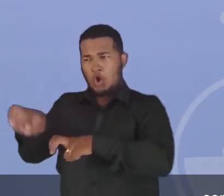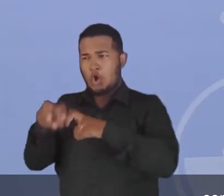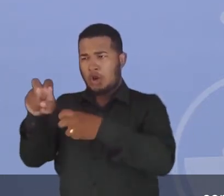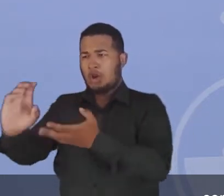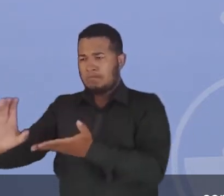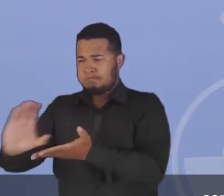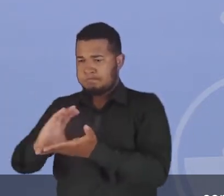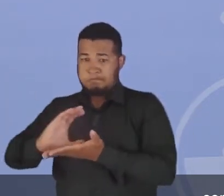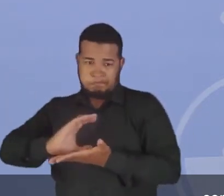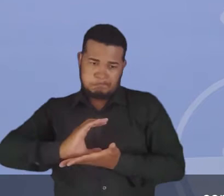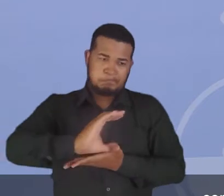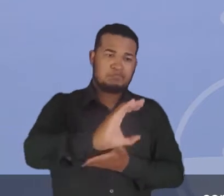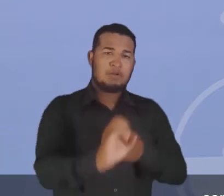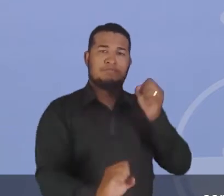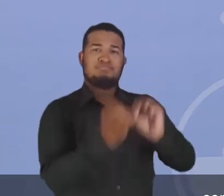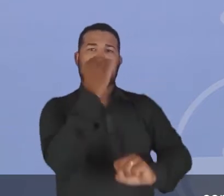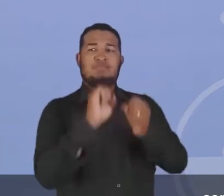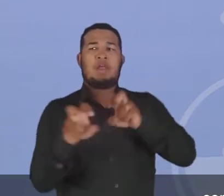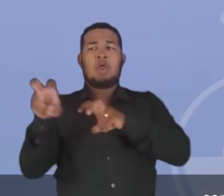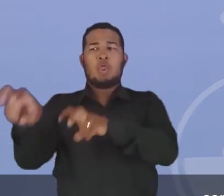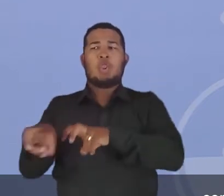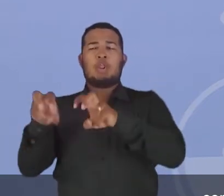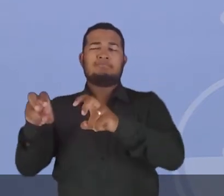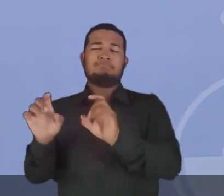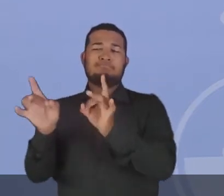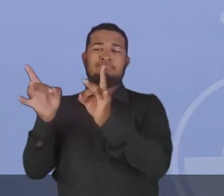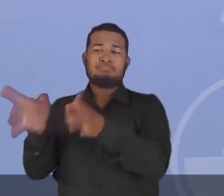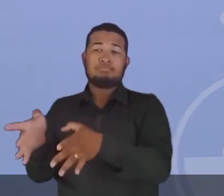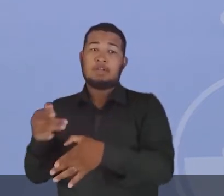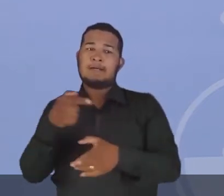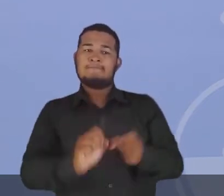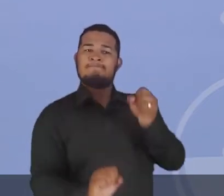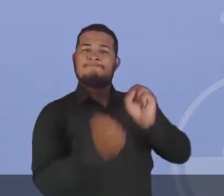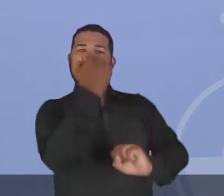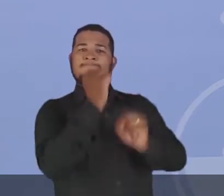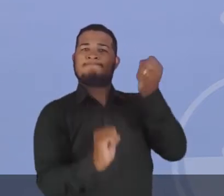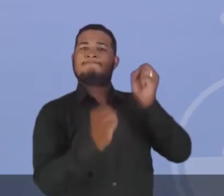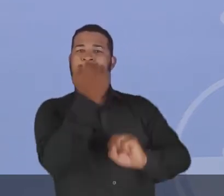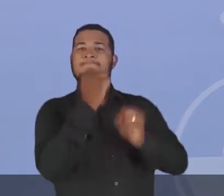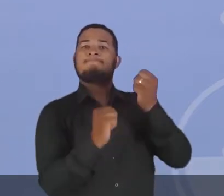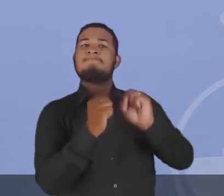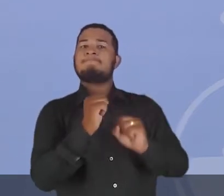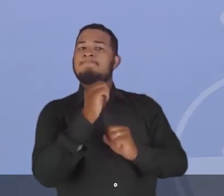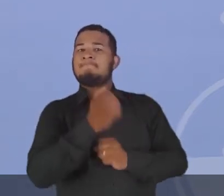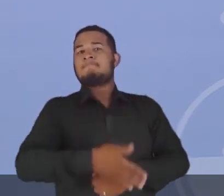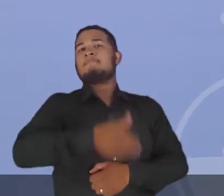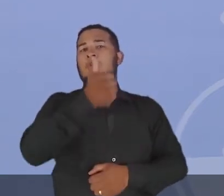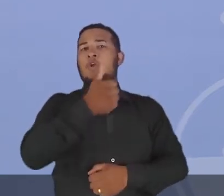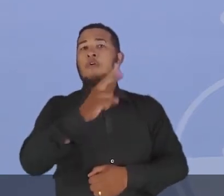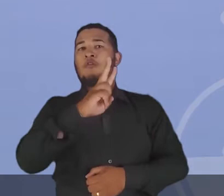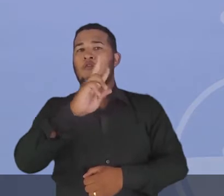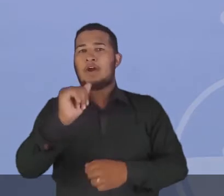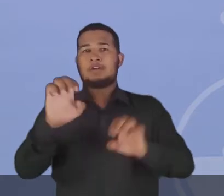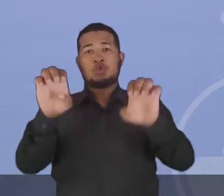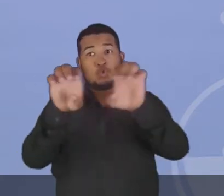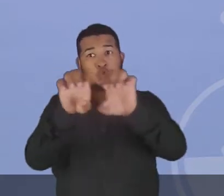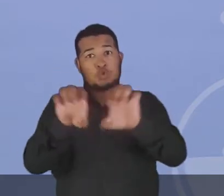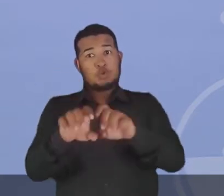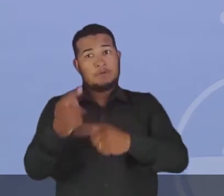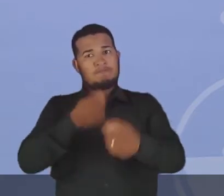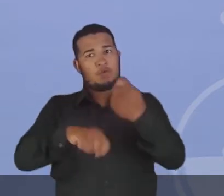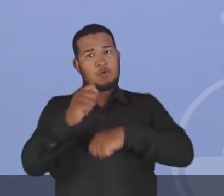mais como uma economia rural, agrícola. E isso, claro, vai modificar muito a